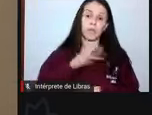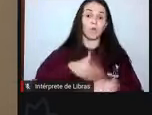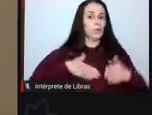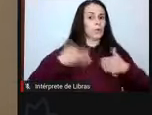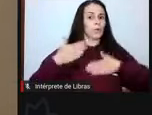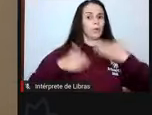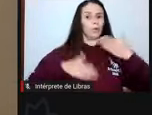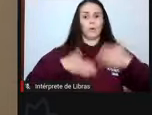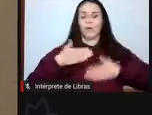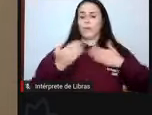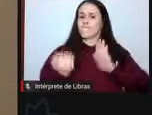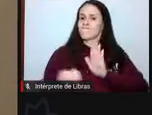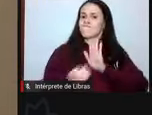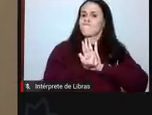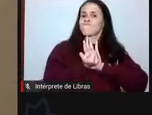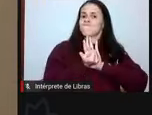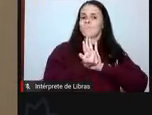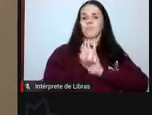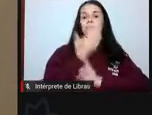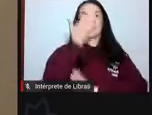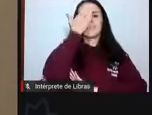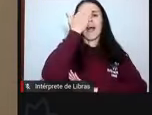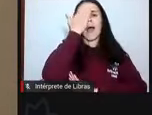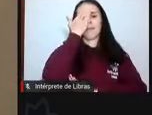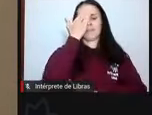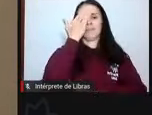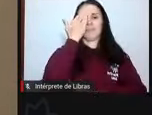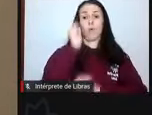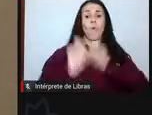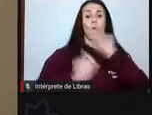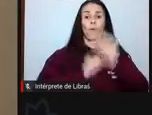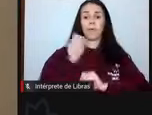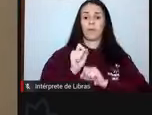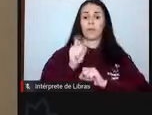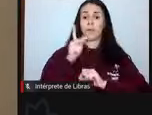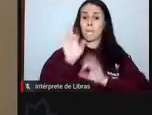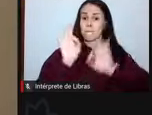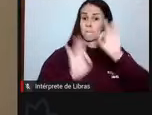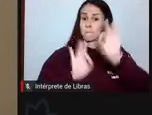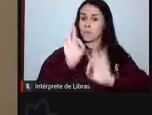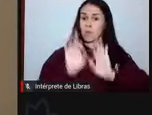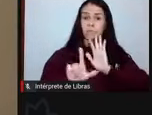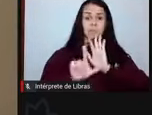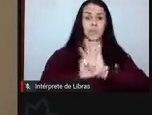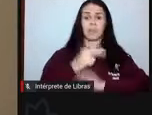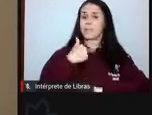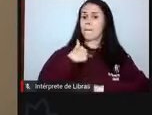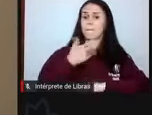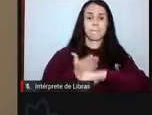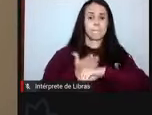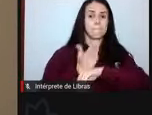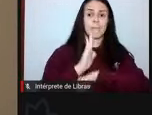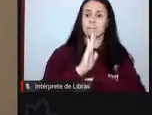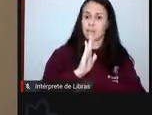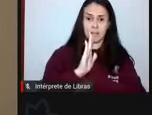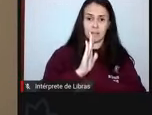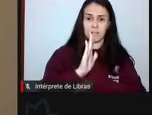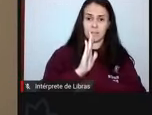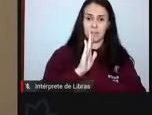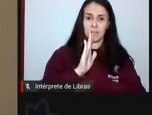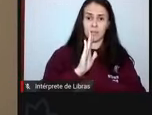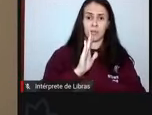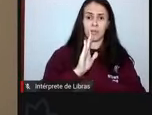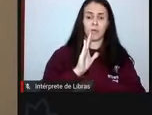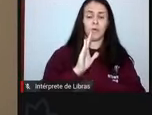mobilizados para que o orçamento não seja aprovado desta forma no Congresso Nacional. Que haja, de fato, uma reversão desse